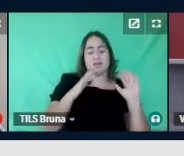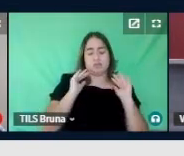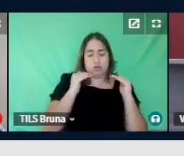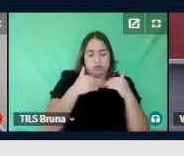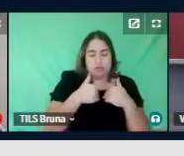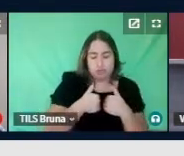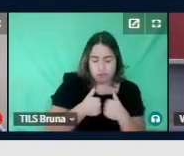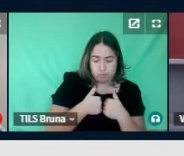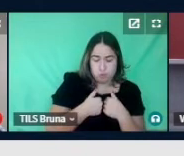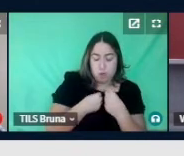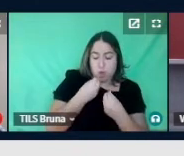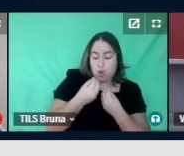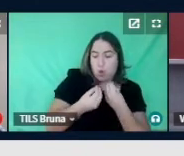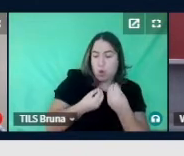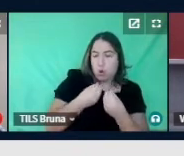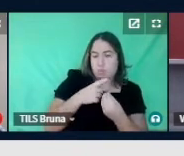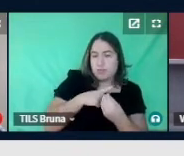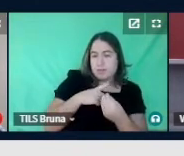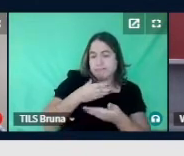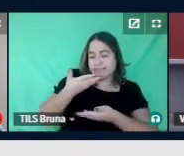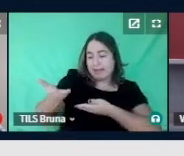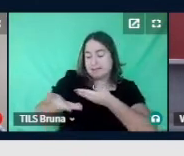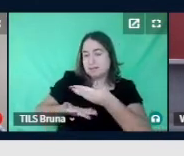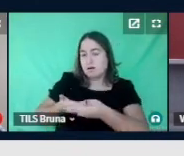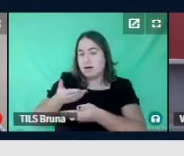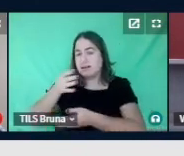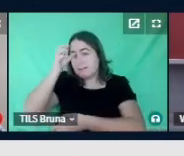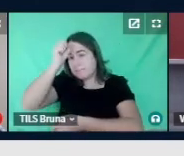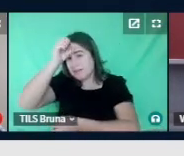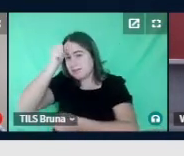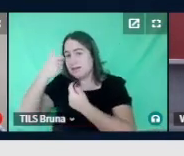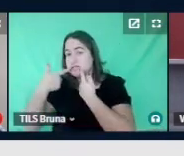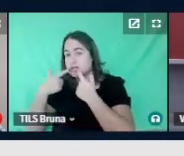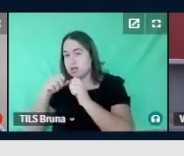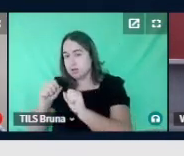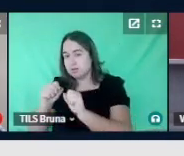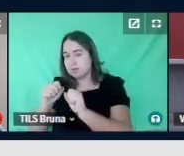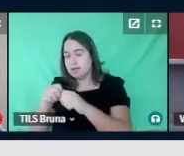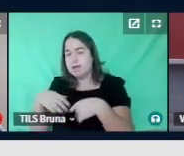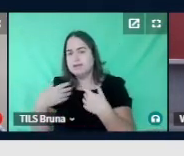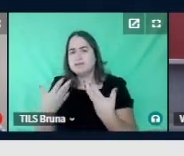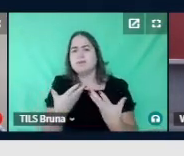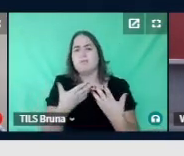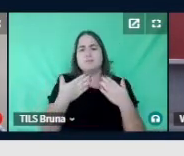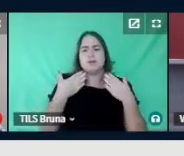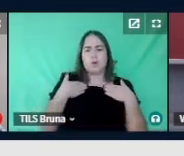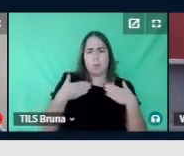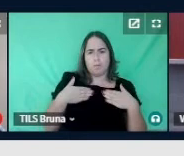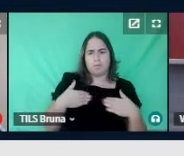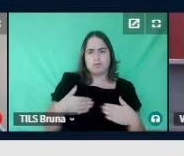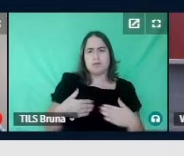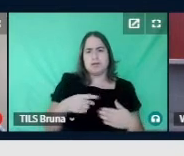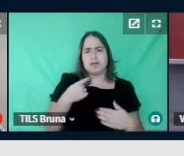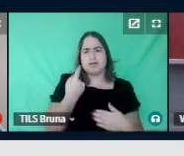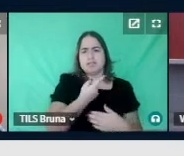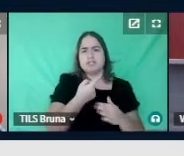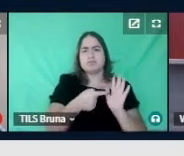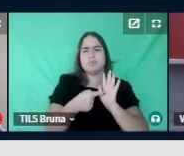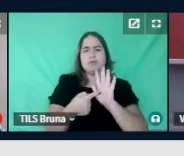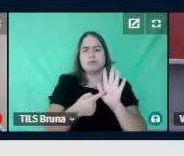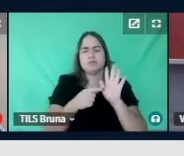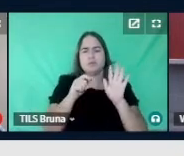ao desenvolvimento em língua estrangeira. Nos aspectos mentais, nós temos a coerência central fraca, que é um